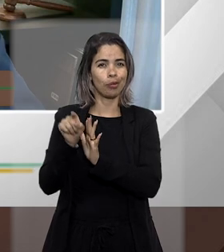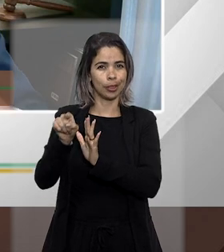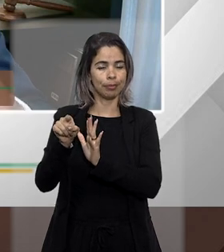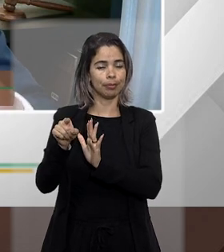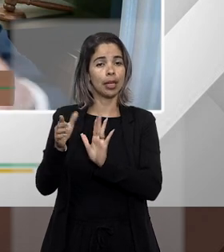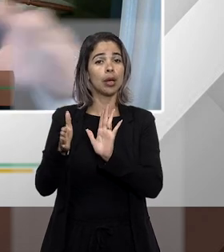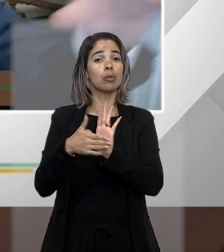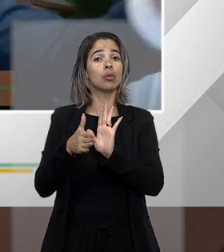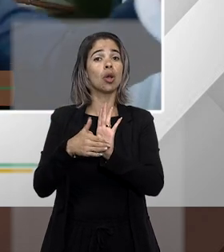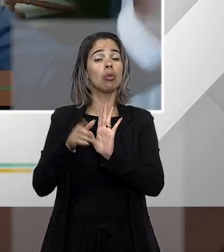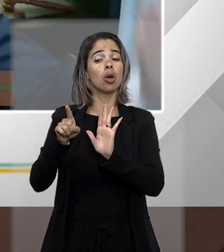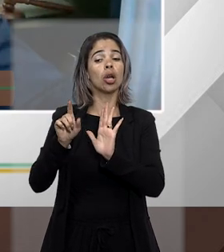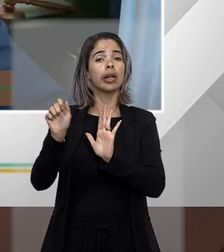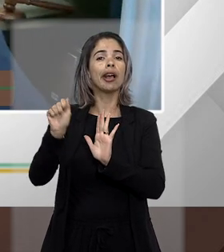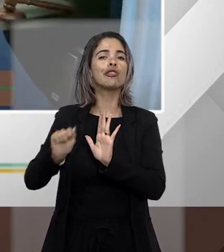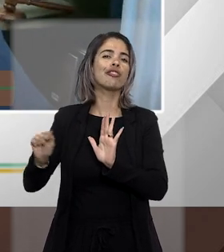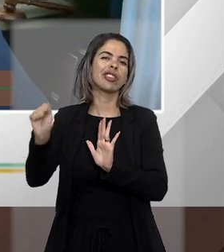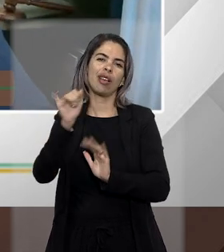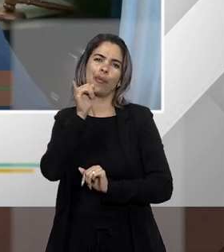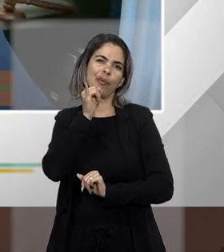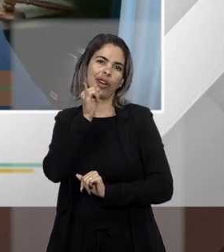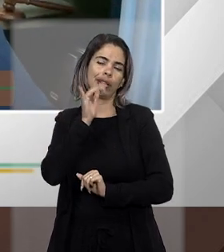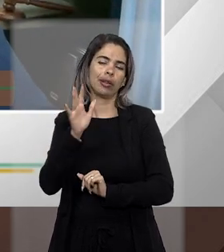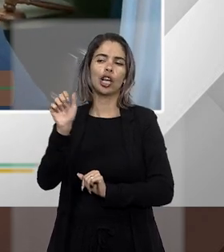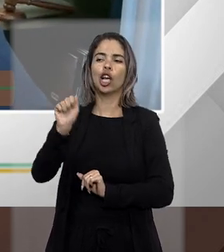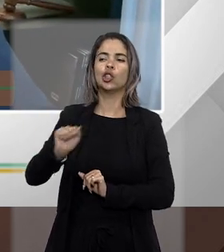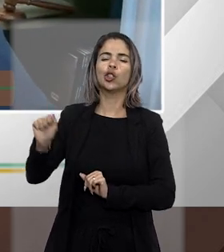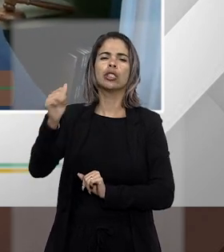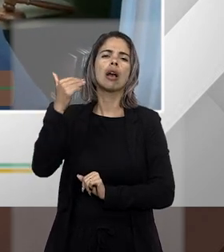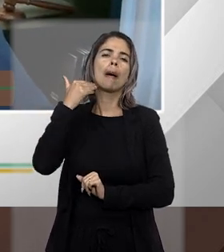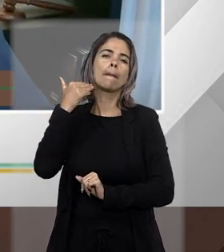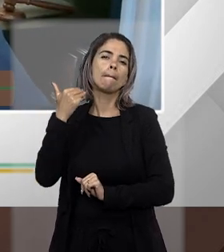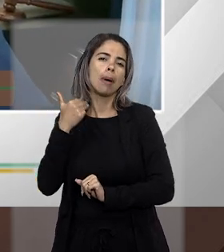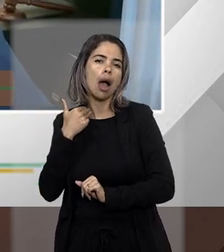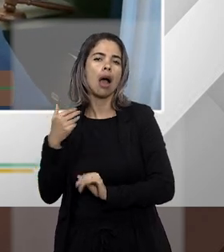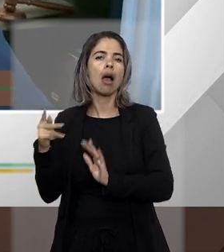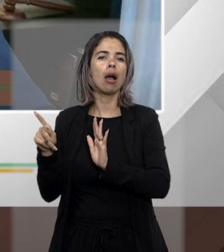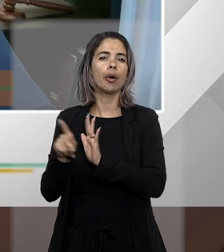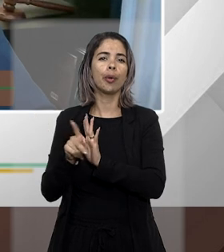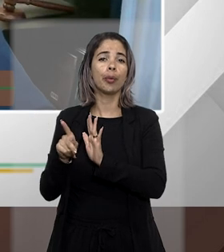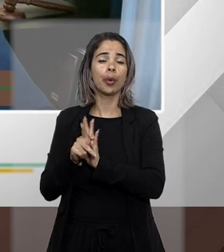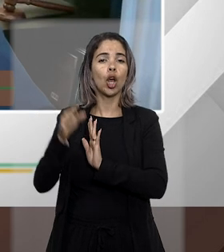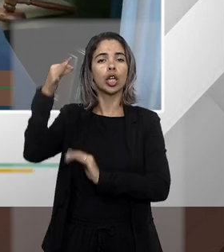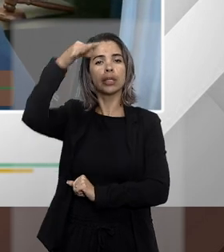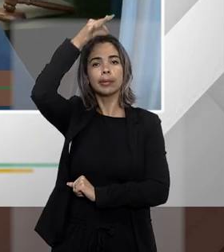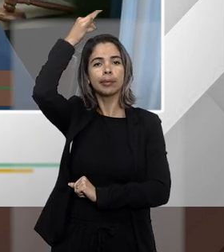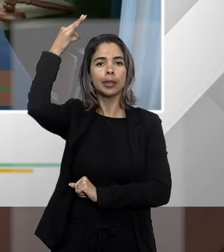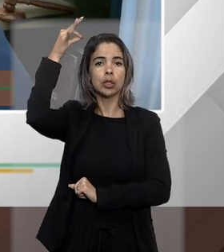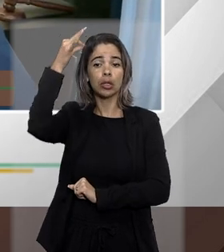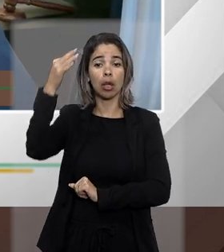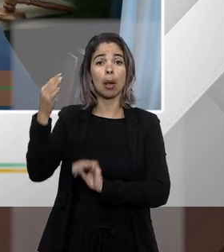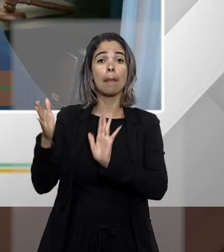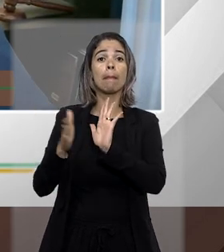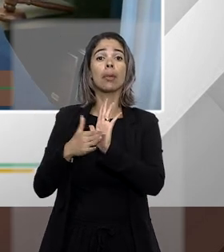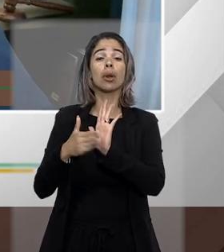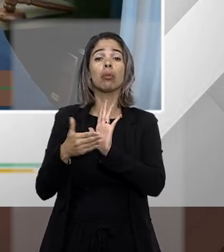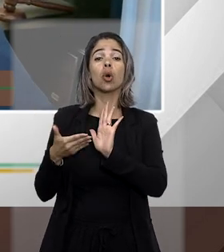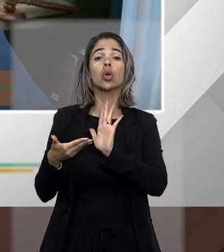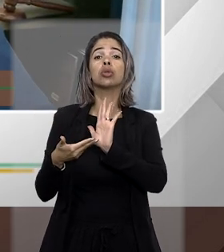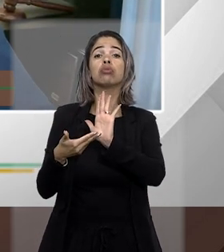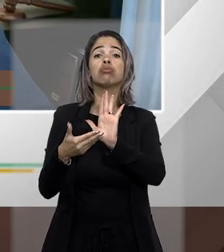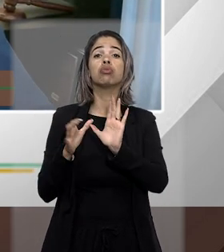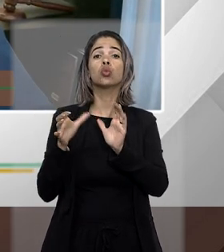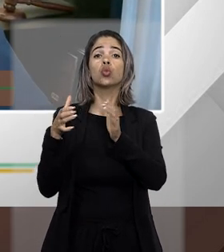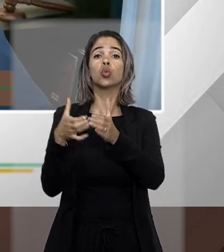associação dos bancários do Estado do Espírito Santo eles propõem uma ação coletiva um procedimento comum e eles ali eles